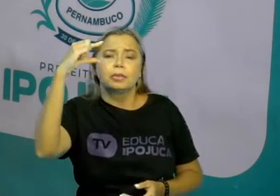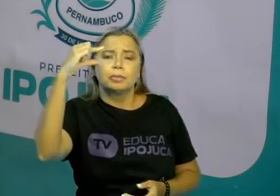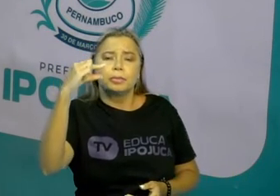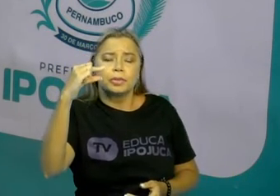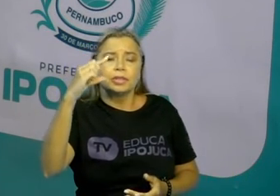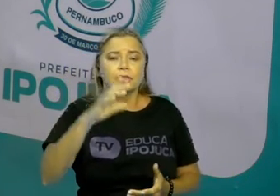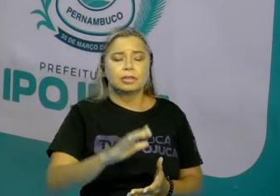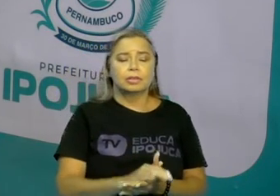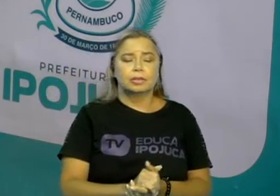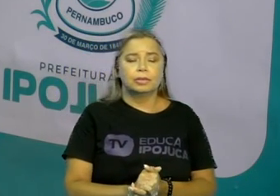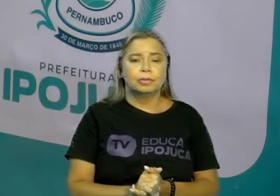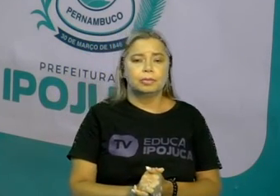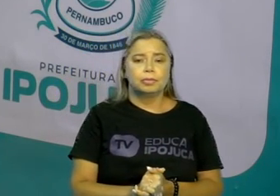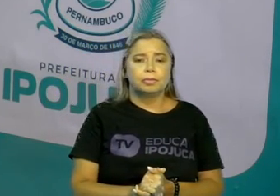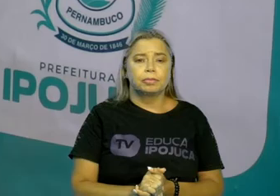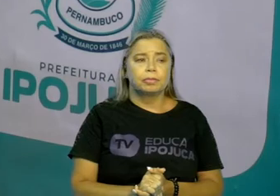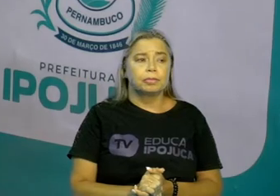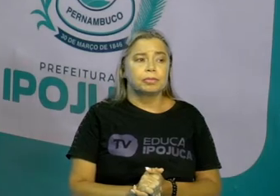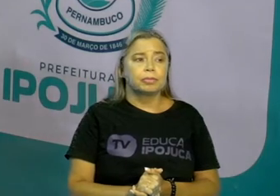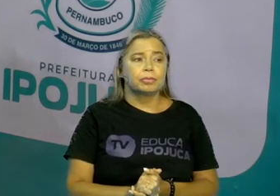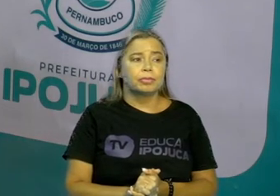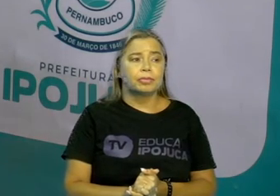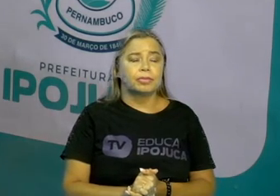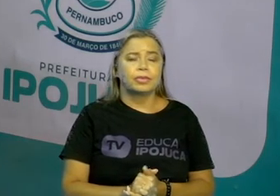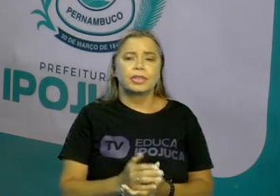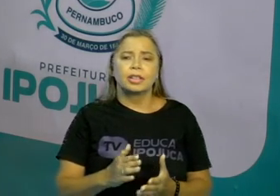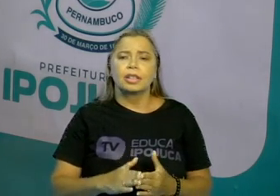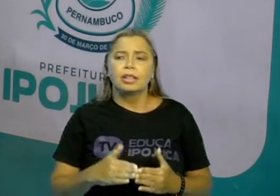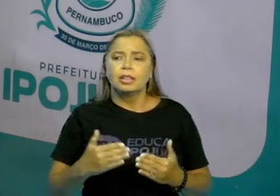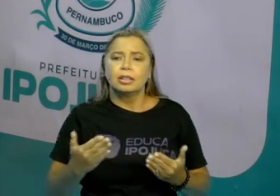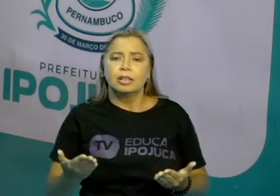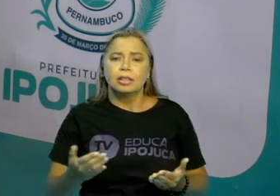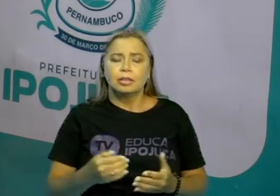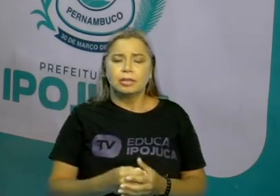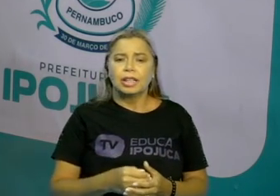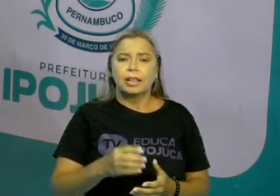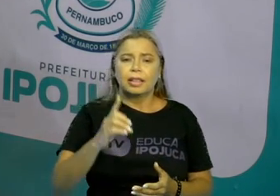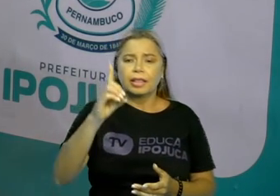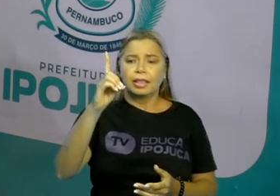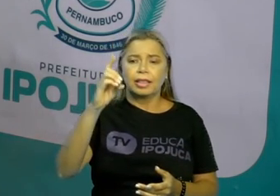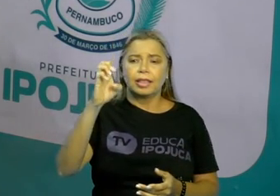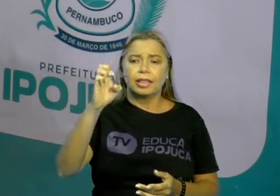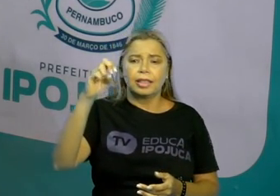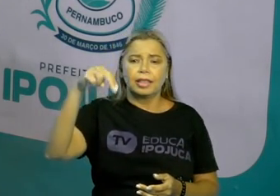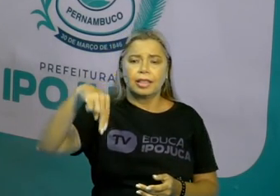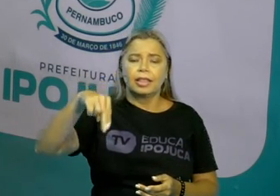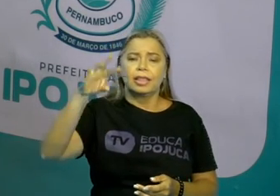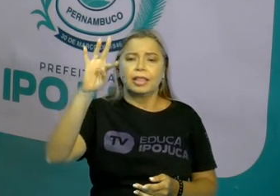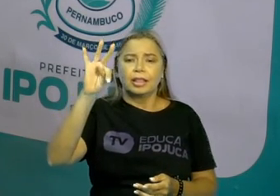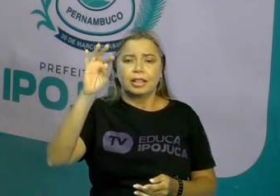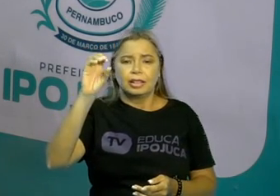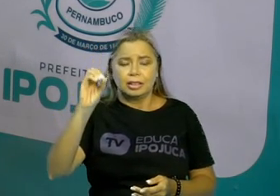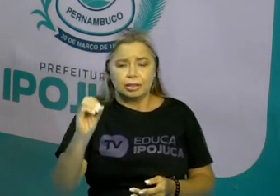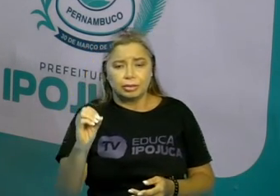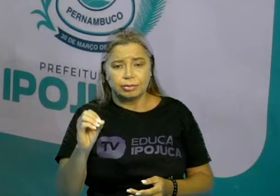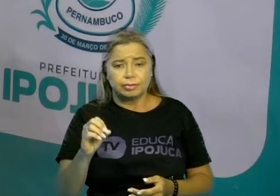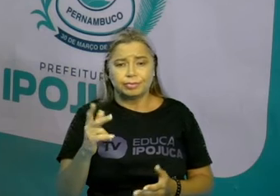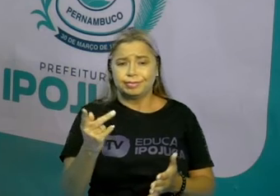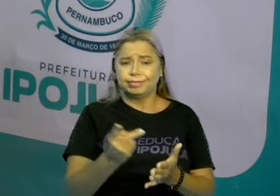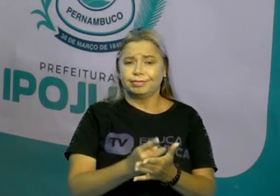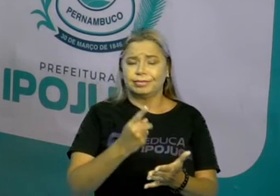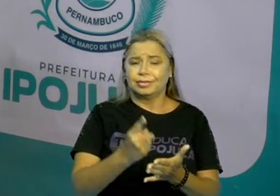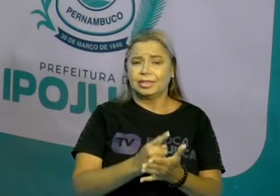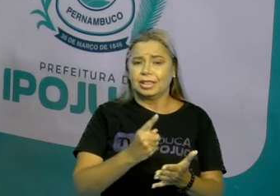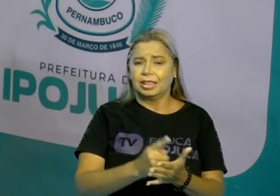Já a gente tem o quê? Dentro. Ah, é dentro mesmo. Deixa dentro. Bota